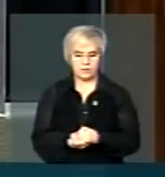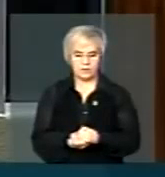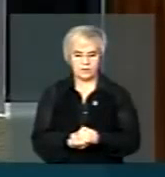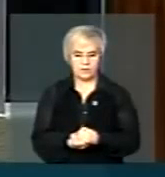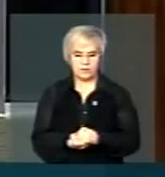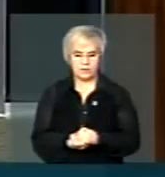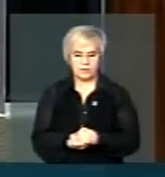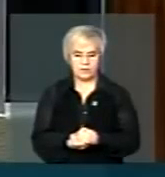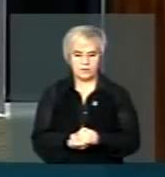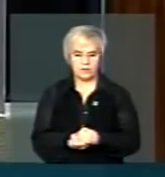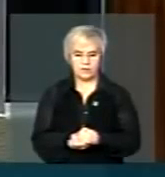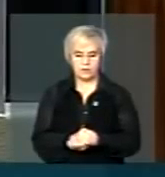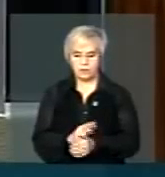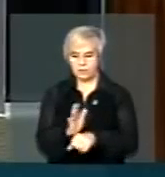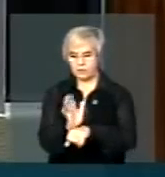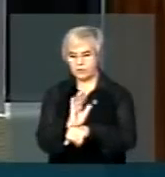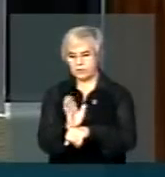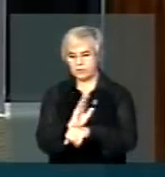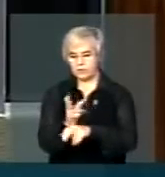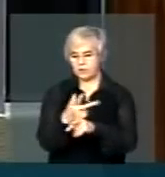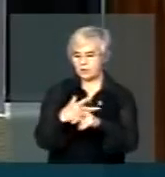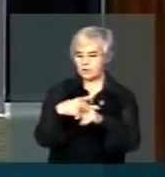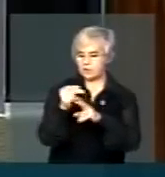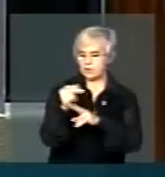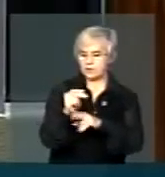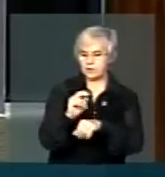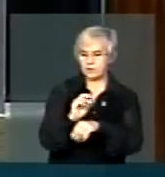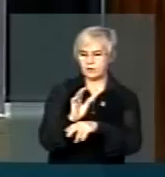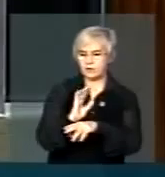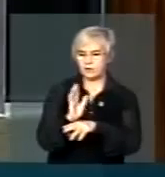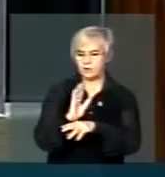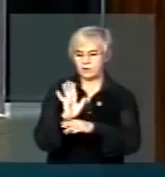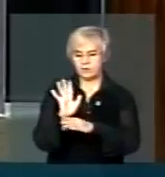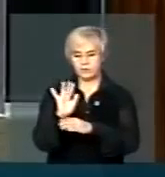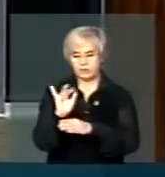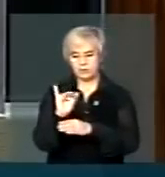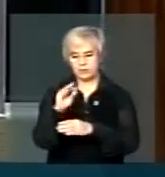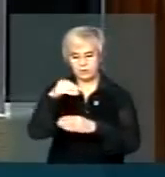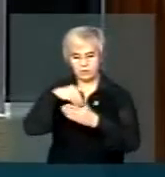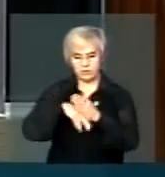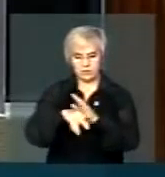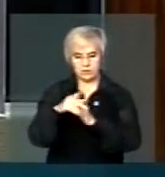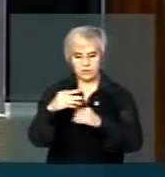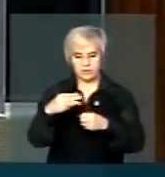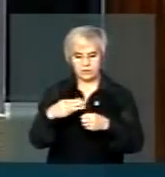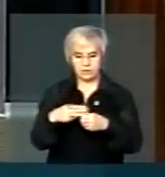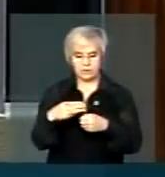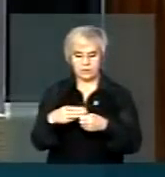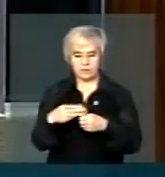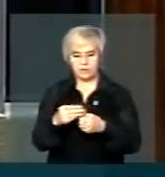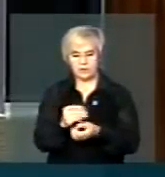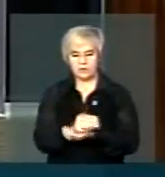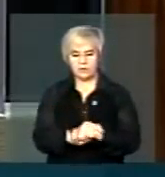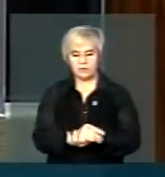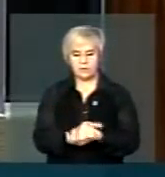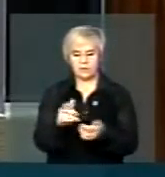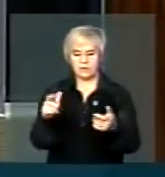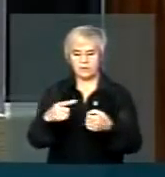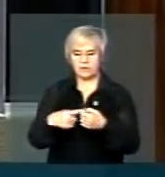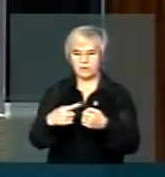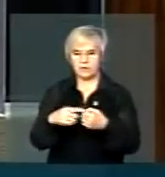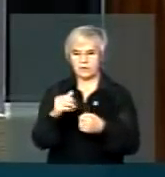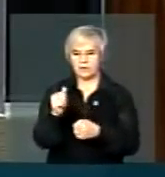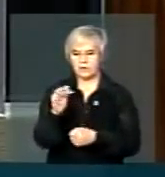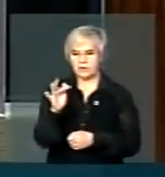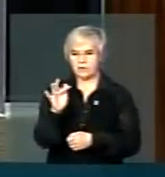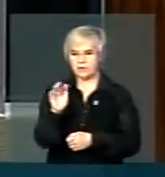venceu o cinema no interior. E eu fico muito orgulhoso por ser o deputado majoritário lá em Afogado da Engazeira e poder